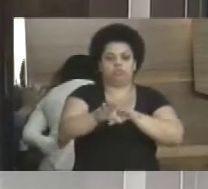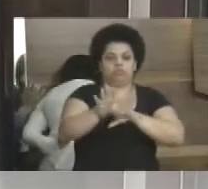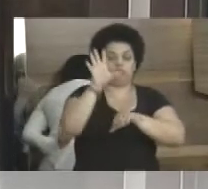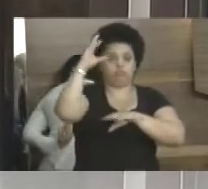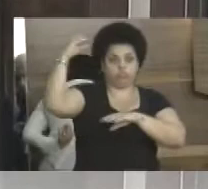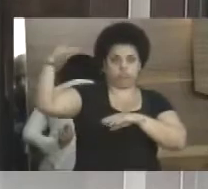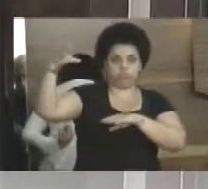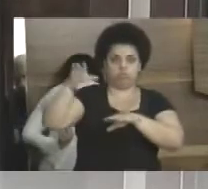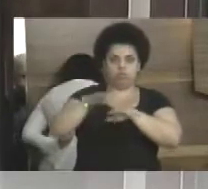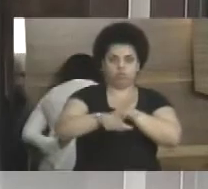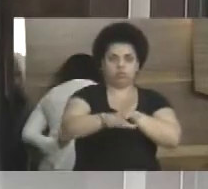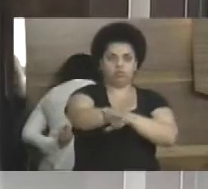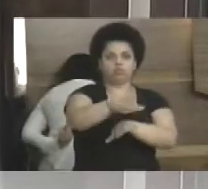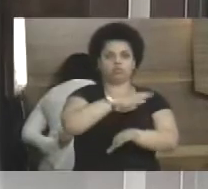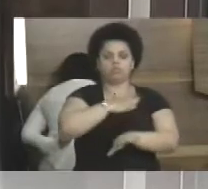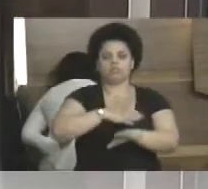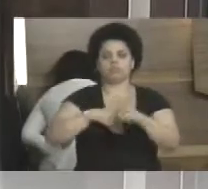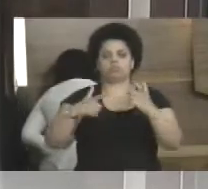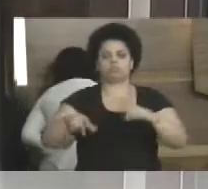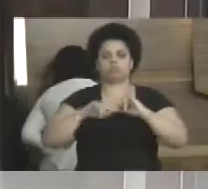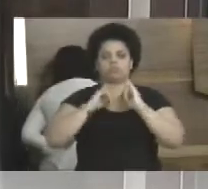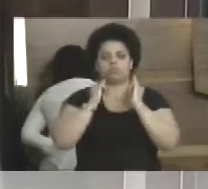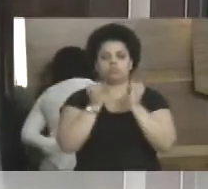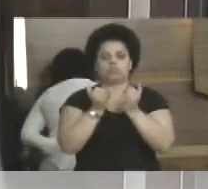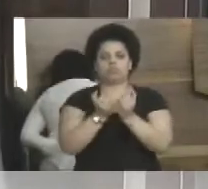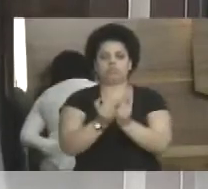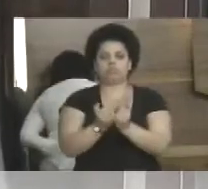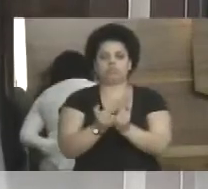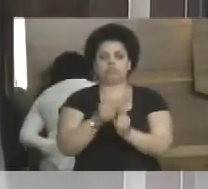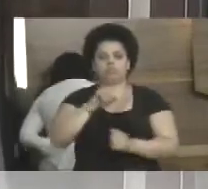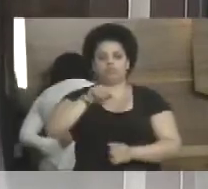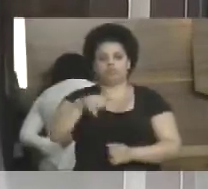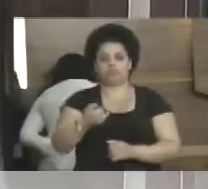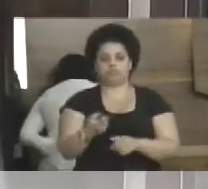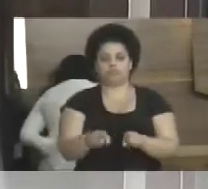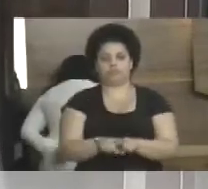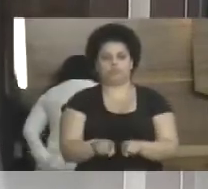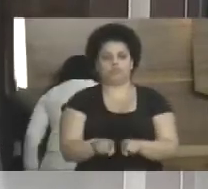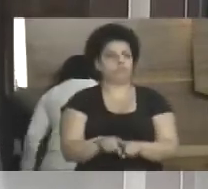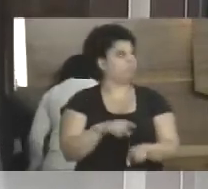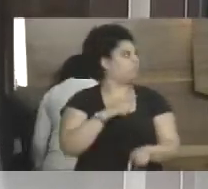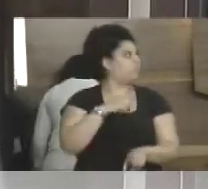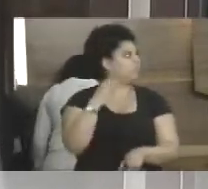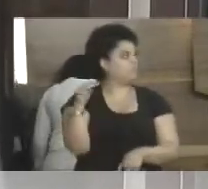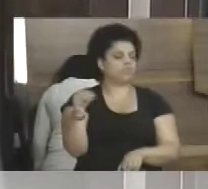Winston Maruca, no bairro Jacuecanga. Aproveitando ainda os três minutos,